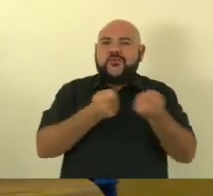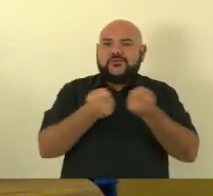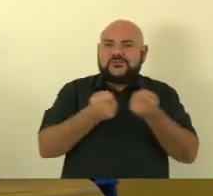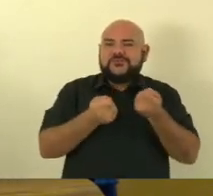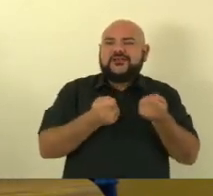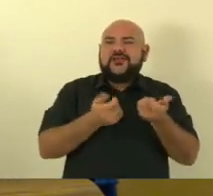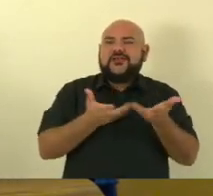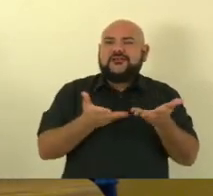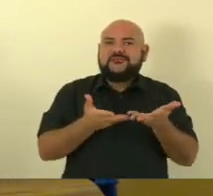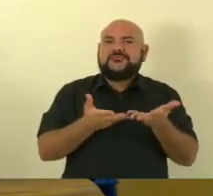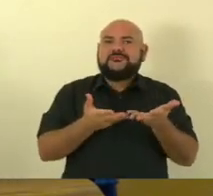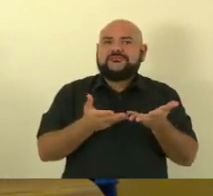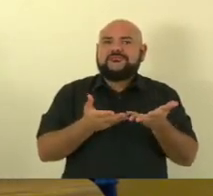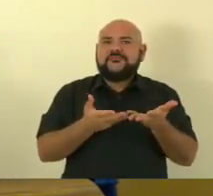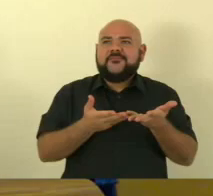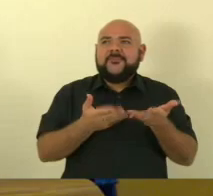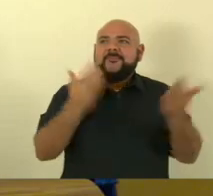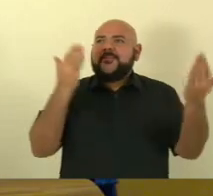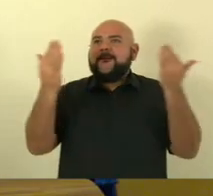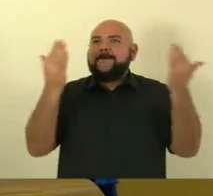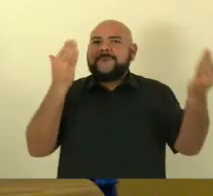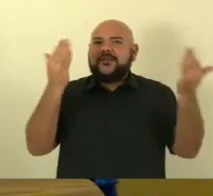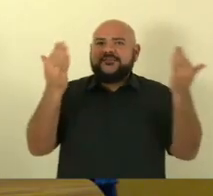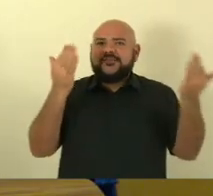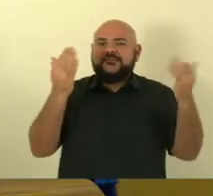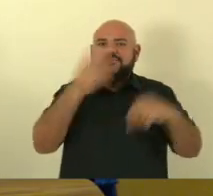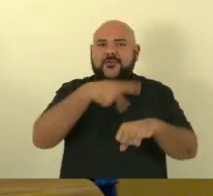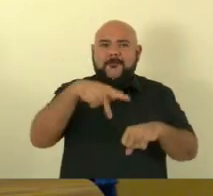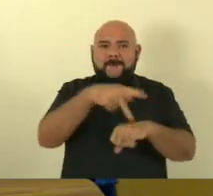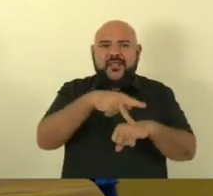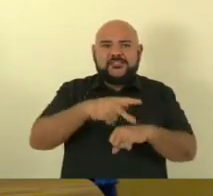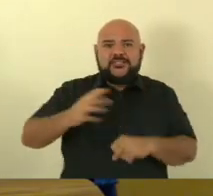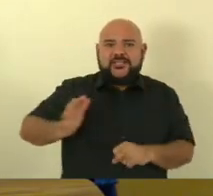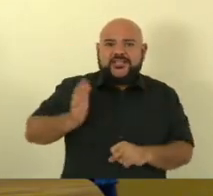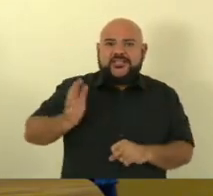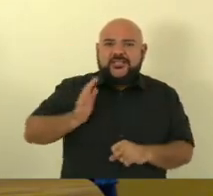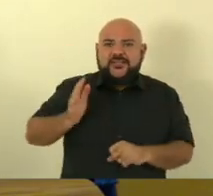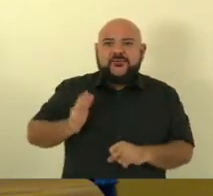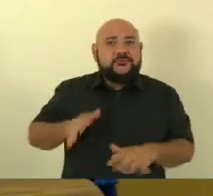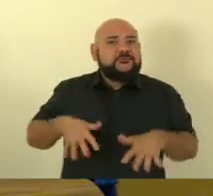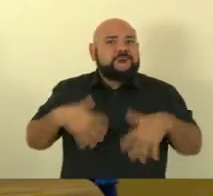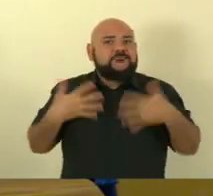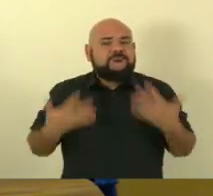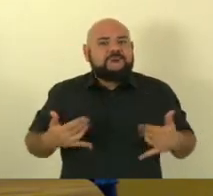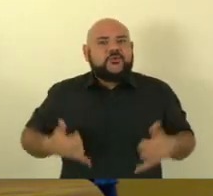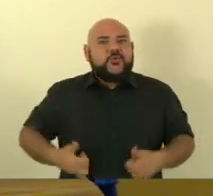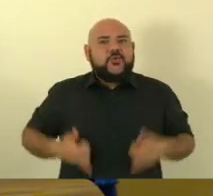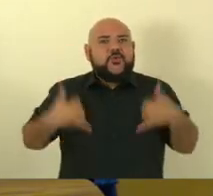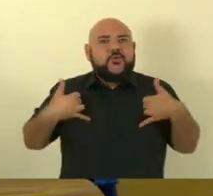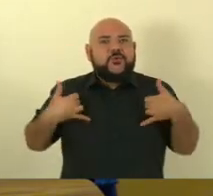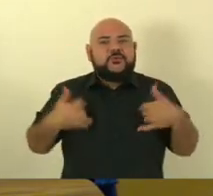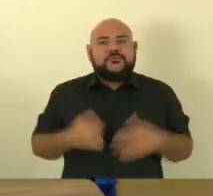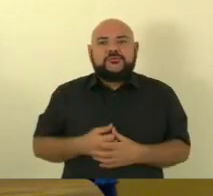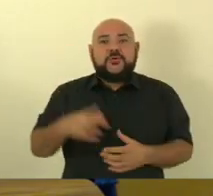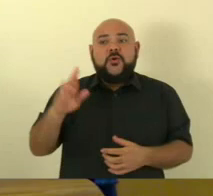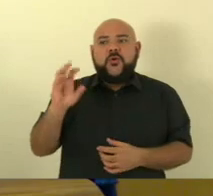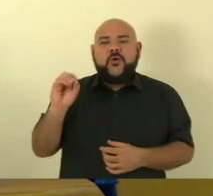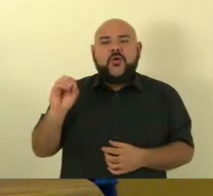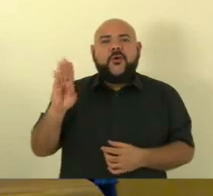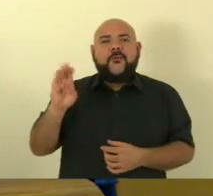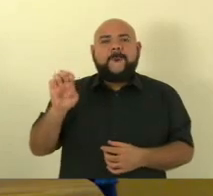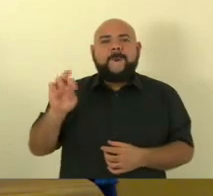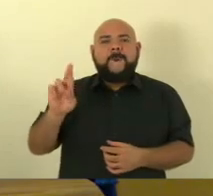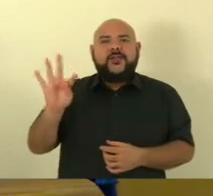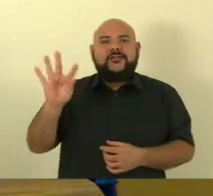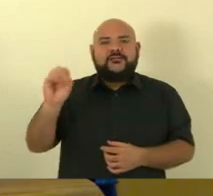que os grandes países do mundo é motivo de orgulho Roberto Campos Neto e sua equipe precisa